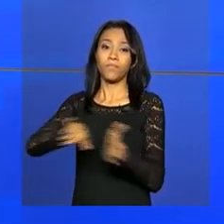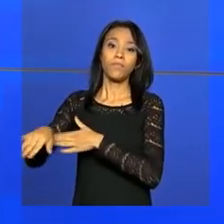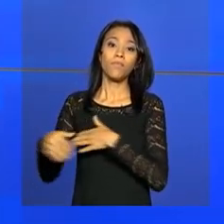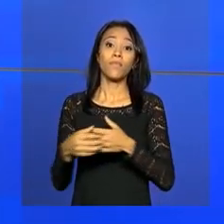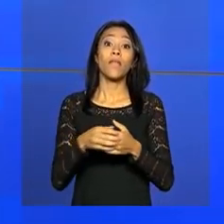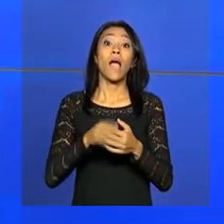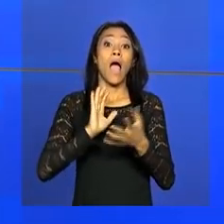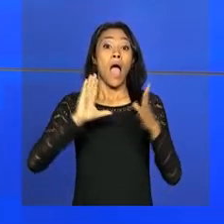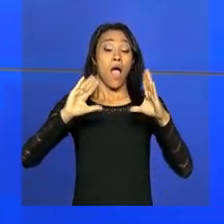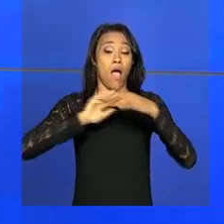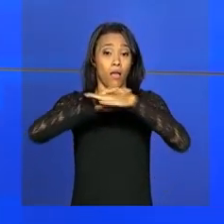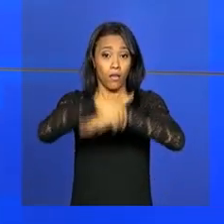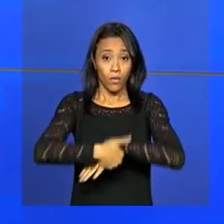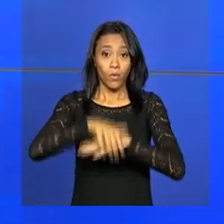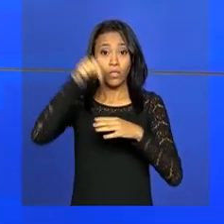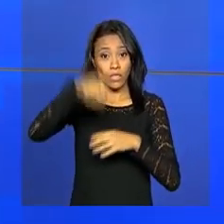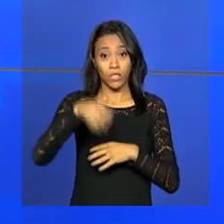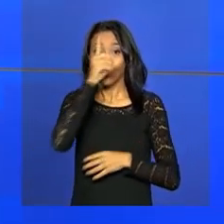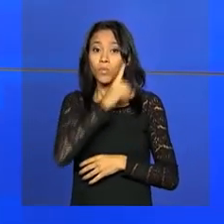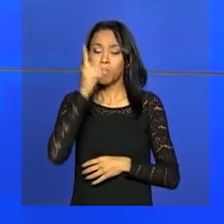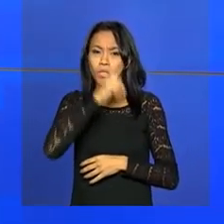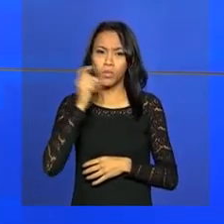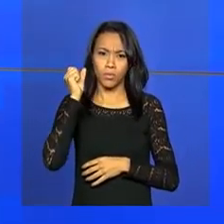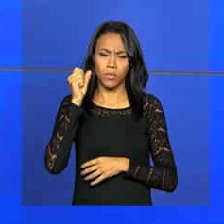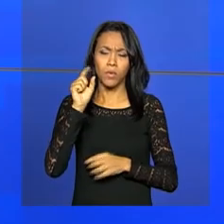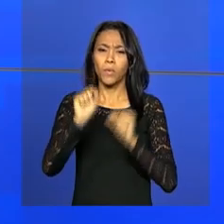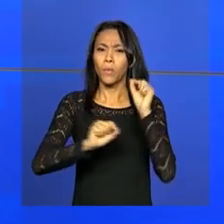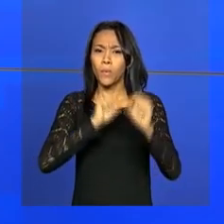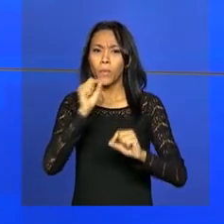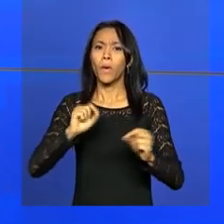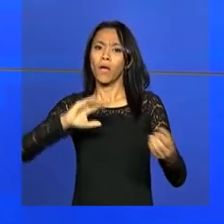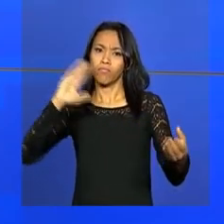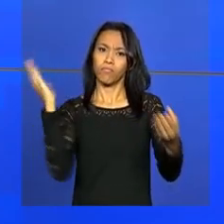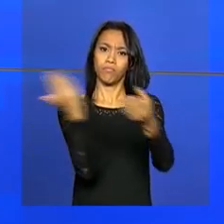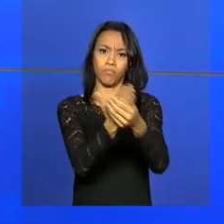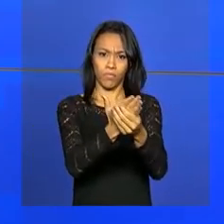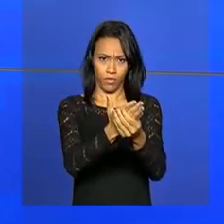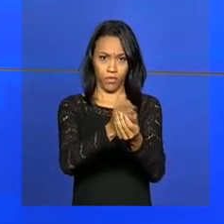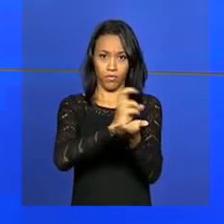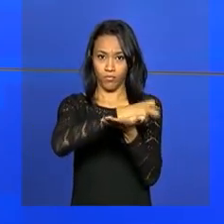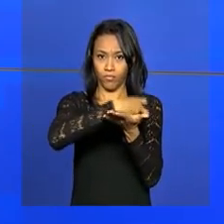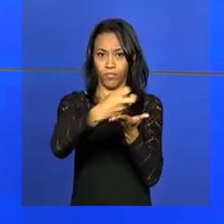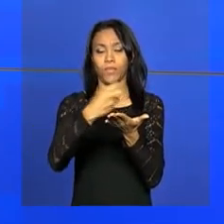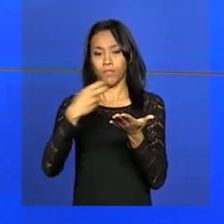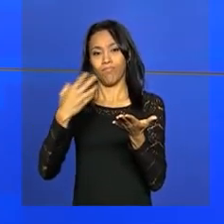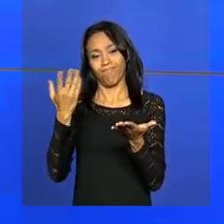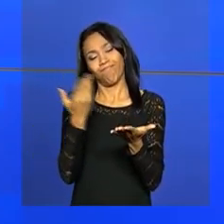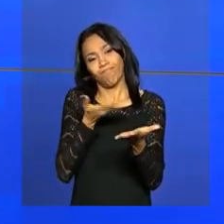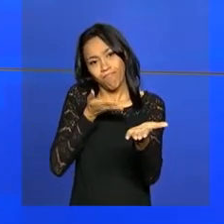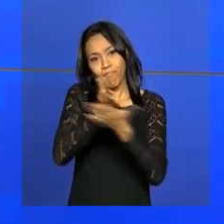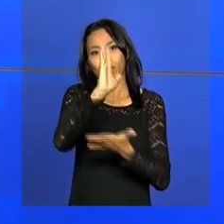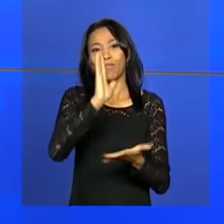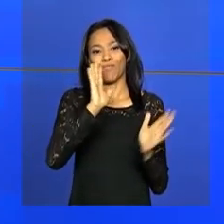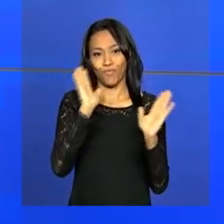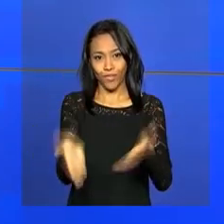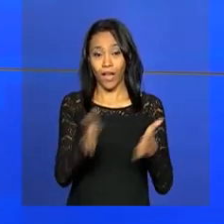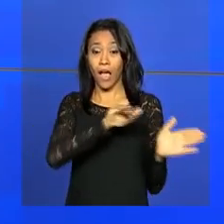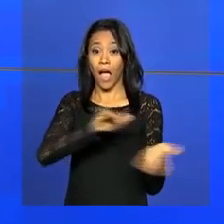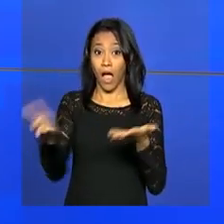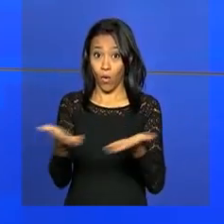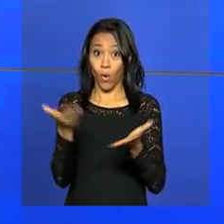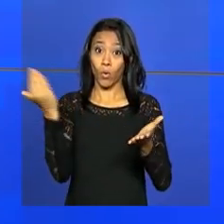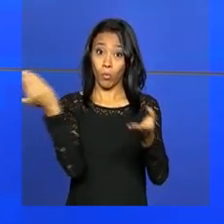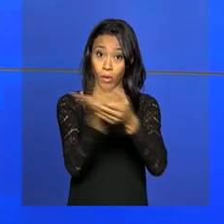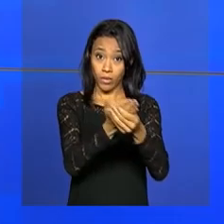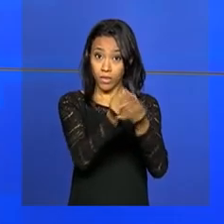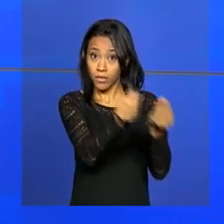noite deste domingo, a Câmara dos Deputados aprovou a admissão do pedido de impedimento contra a presidenta Dilma Rousseff. O processo agora segue para